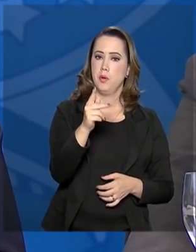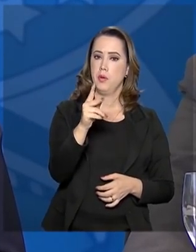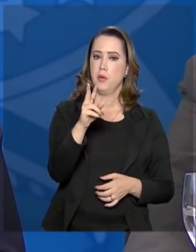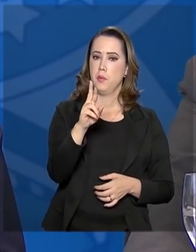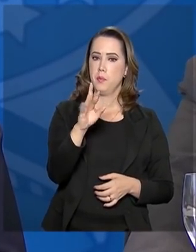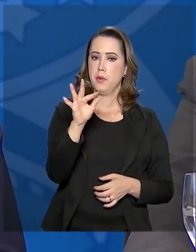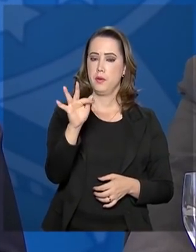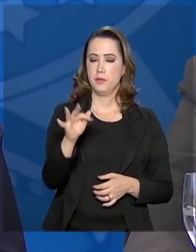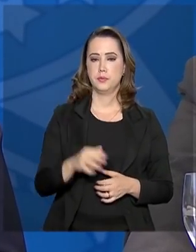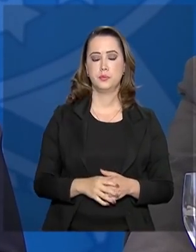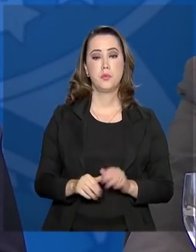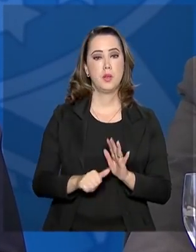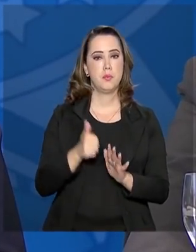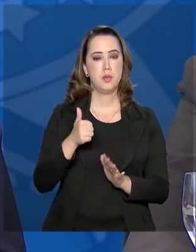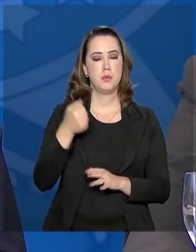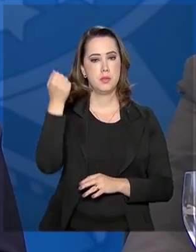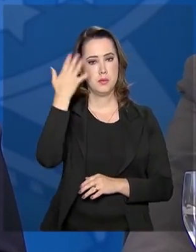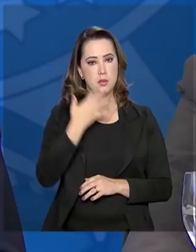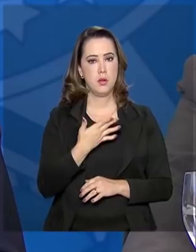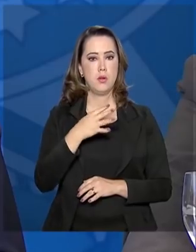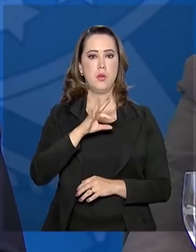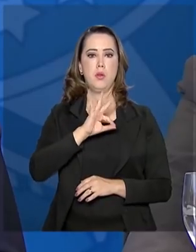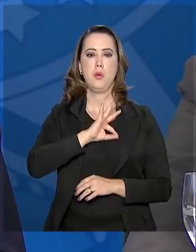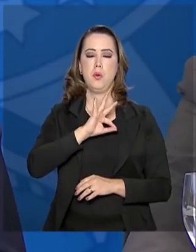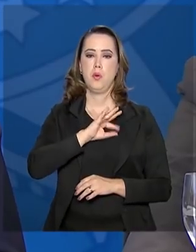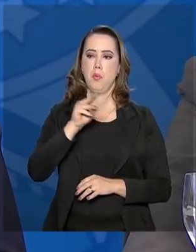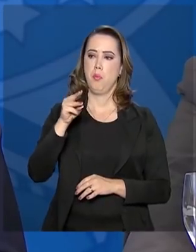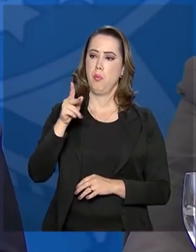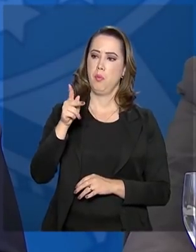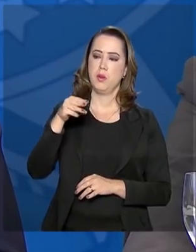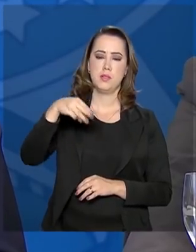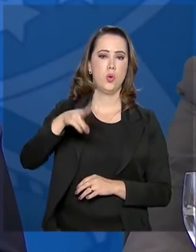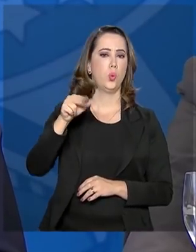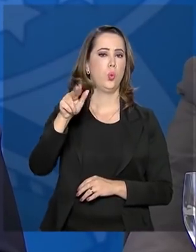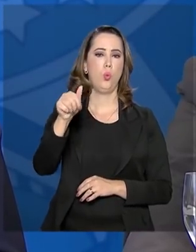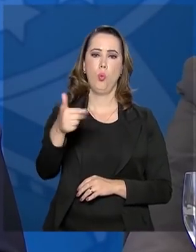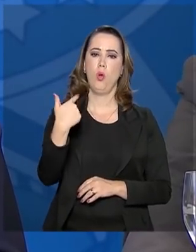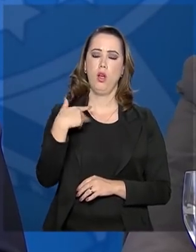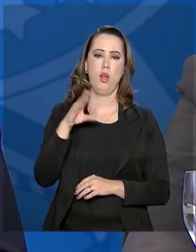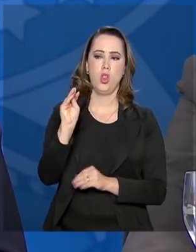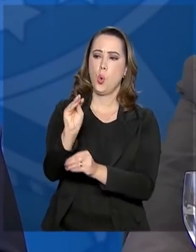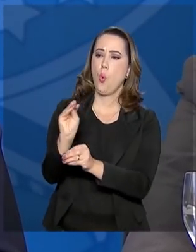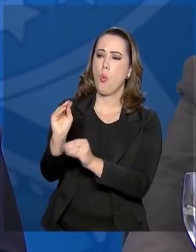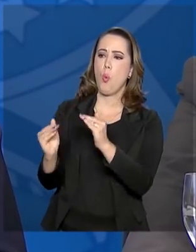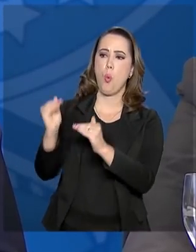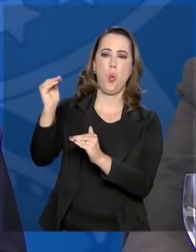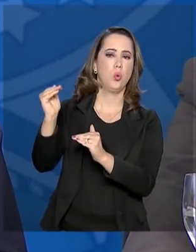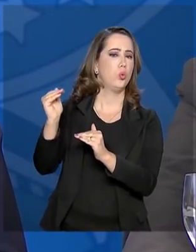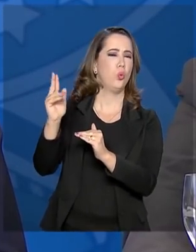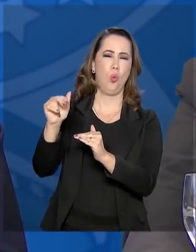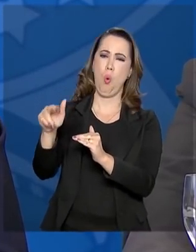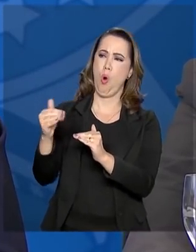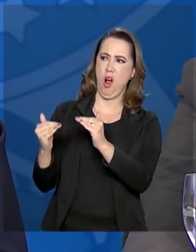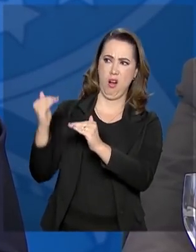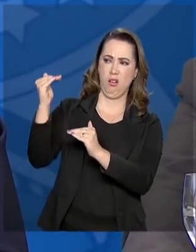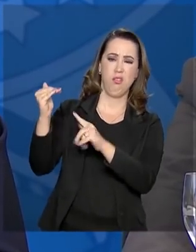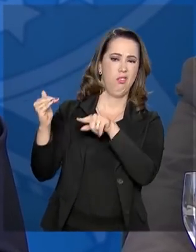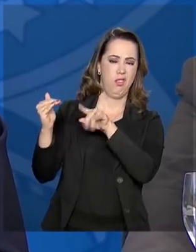Primeiro, deixar bem claro que policial militar nunca teve privilégio no Brasil. Então, qualquer discurso